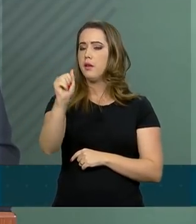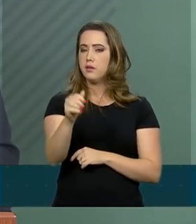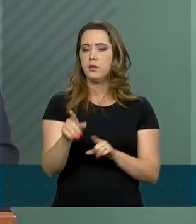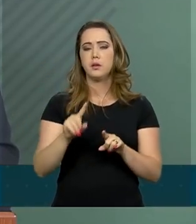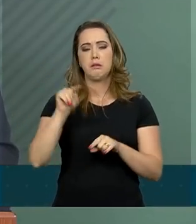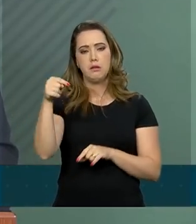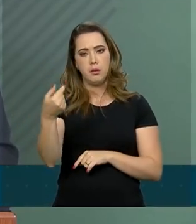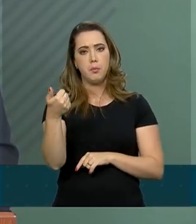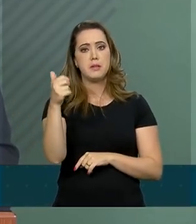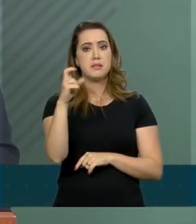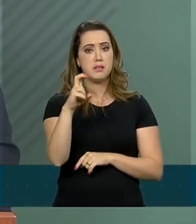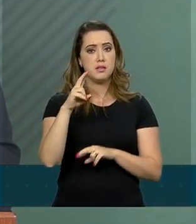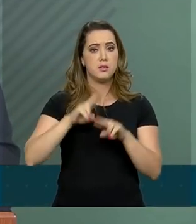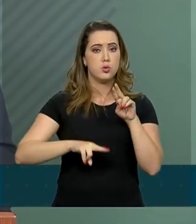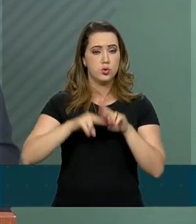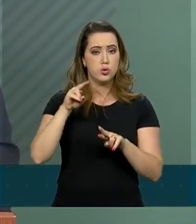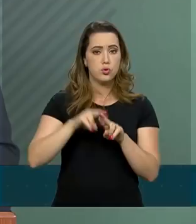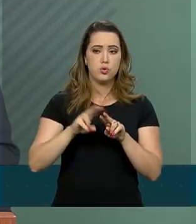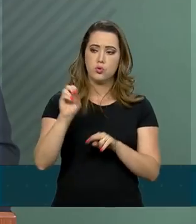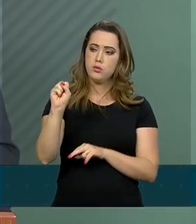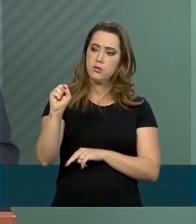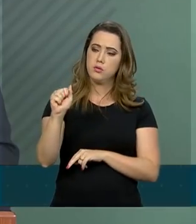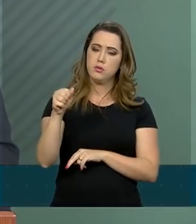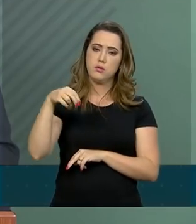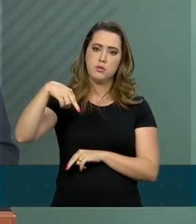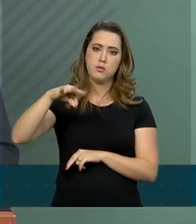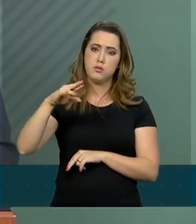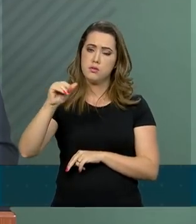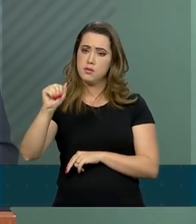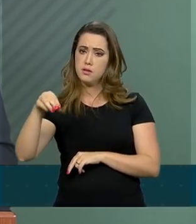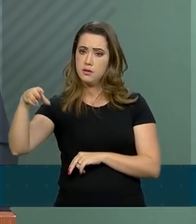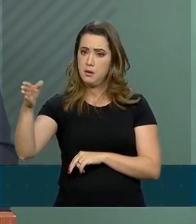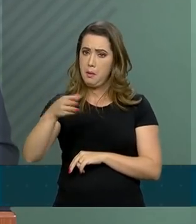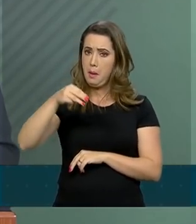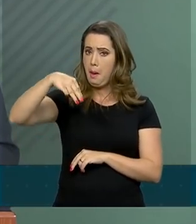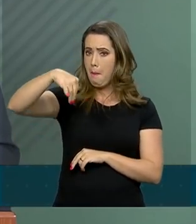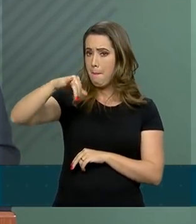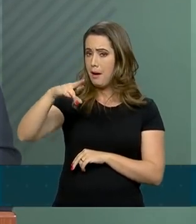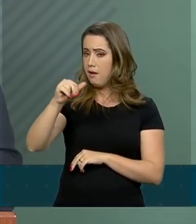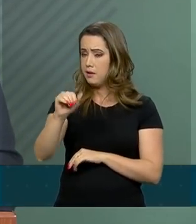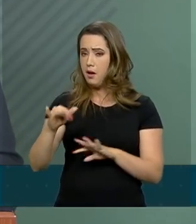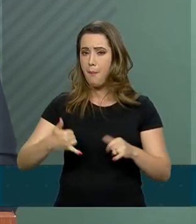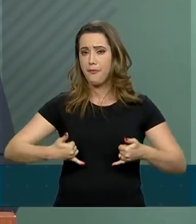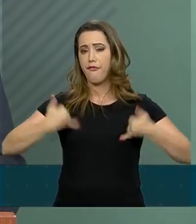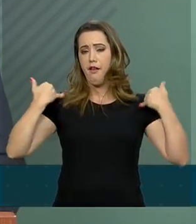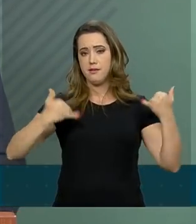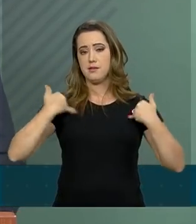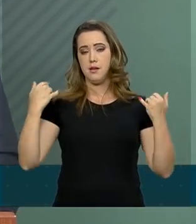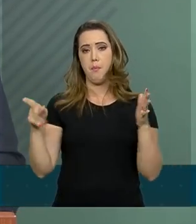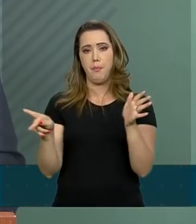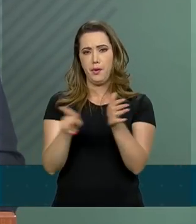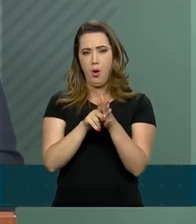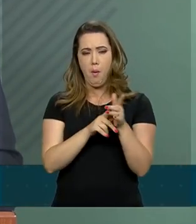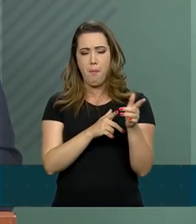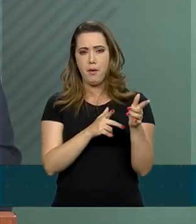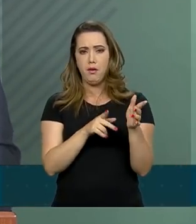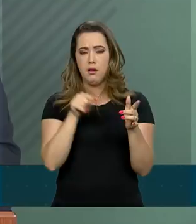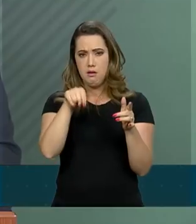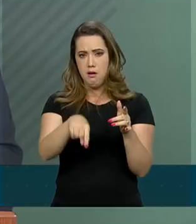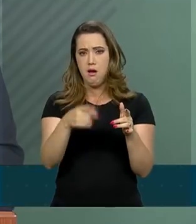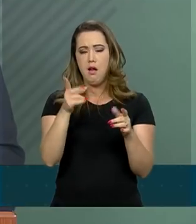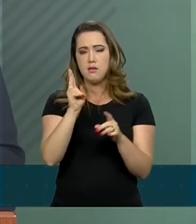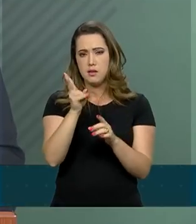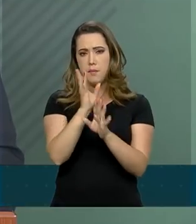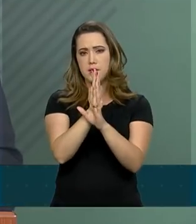Santa Maria, Rio Grande do Sul, para a Festa Nacional da Artilharia, que é feita sempre naquela cidade, ano a ano,